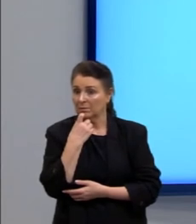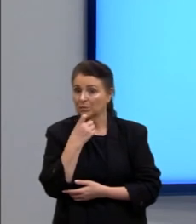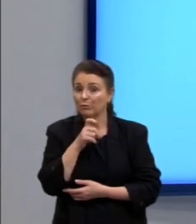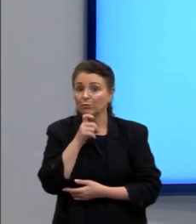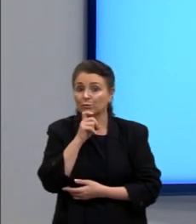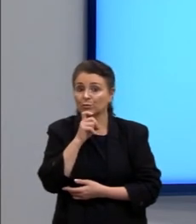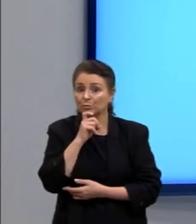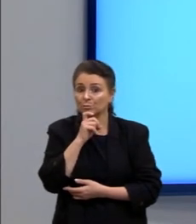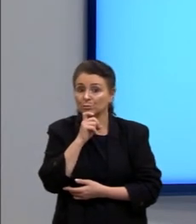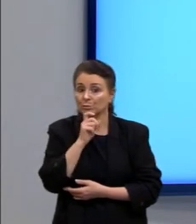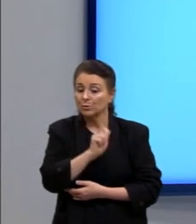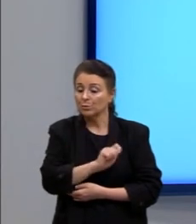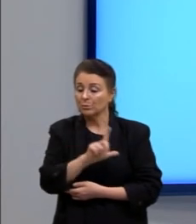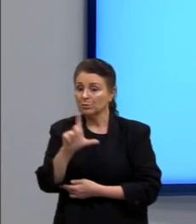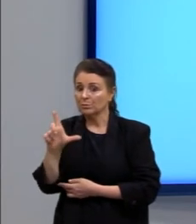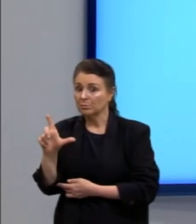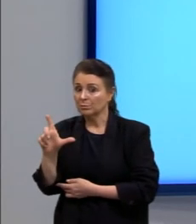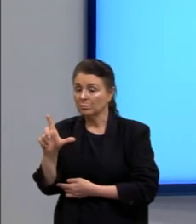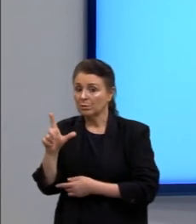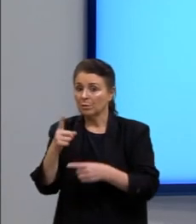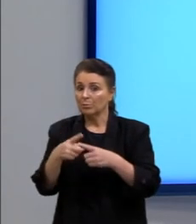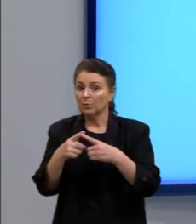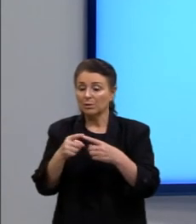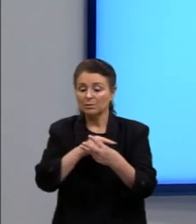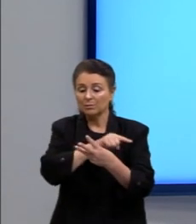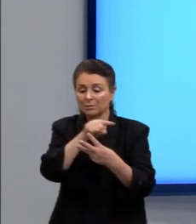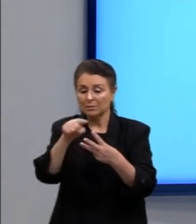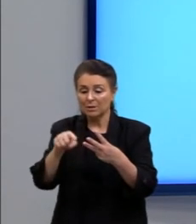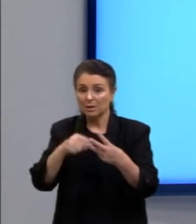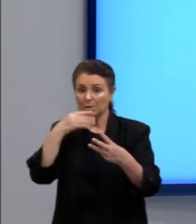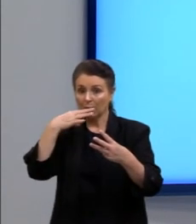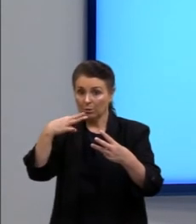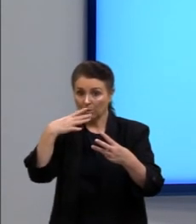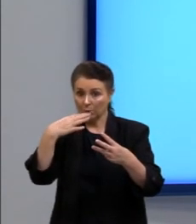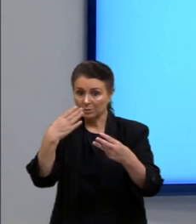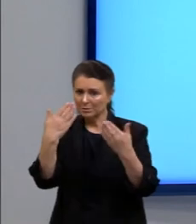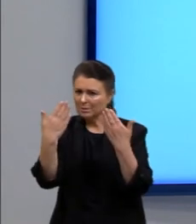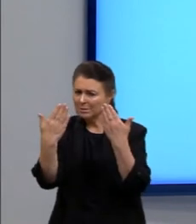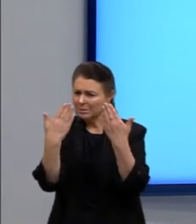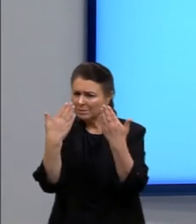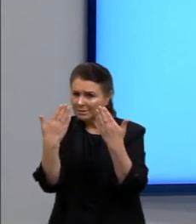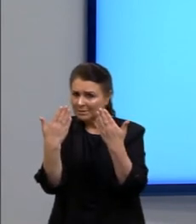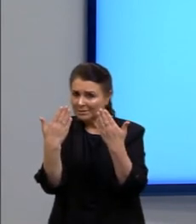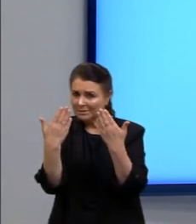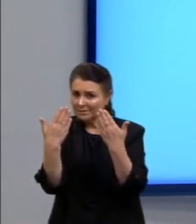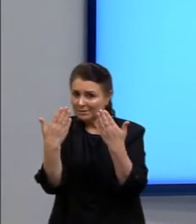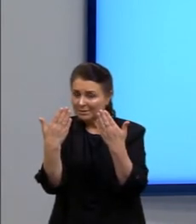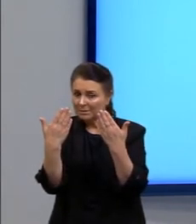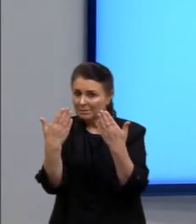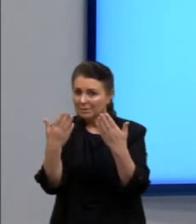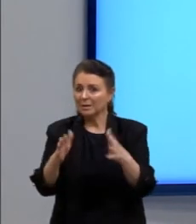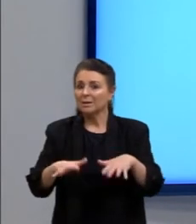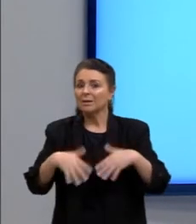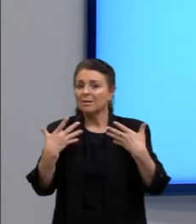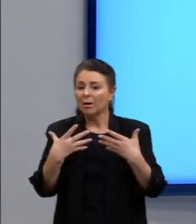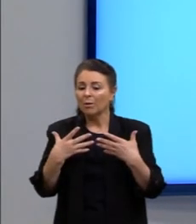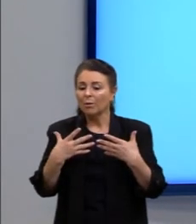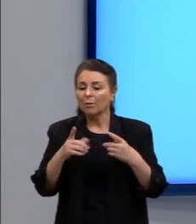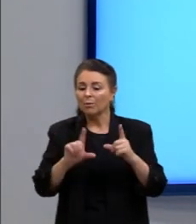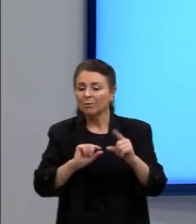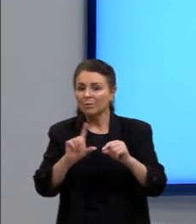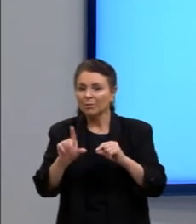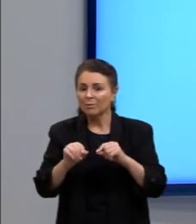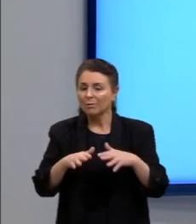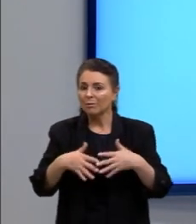verde e azul, porque é as únicas três cores que a gente está analisando. Então, qual é a opção que vai encaixar melhor para a gente aqui?